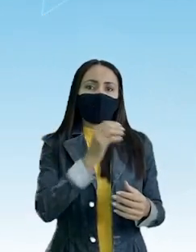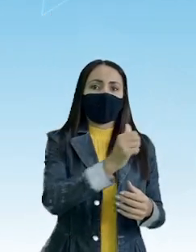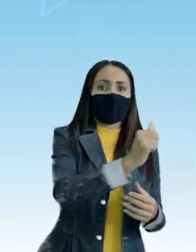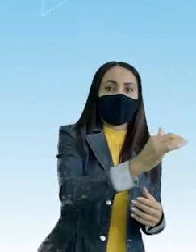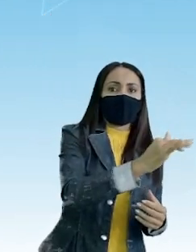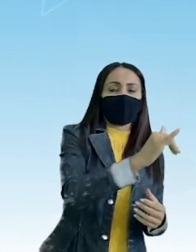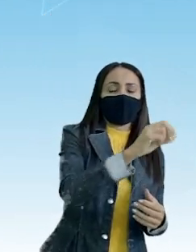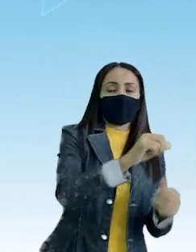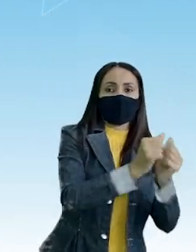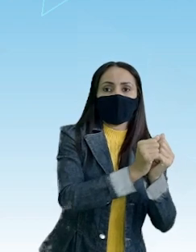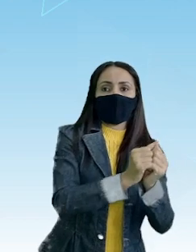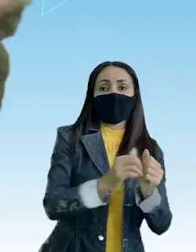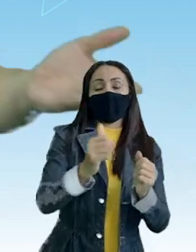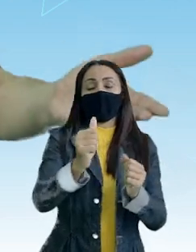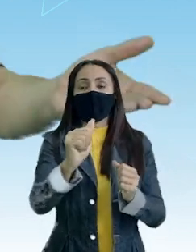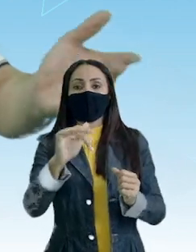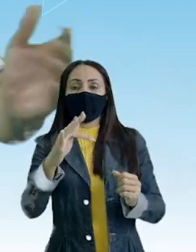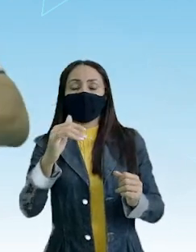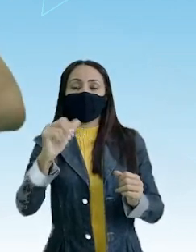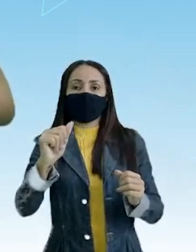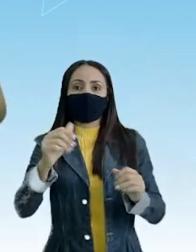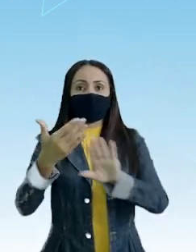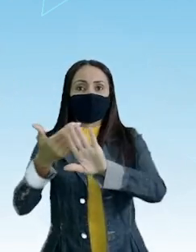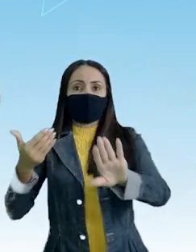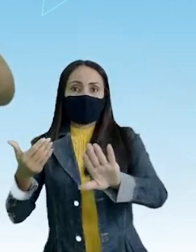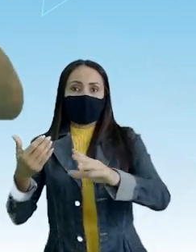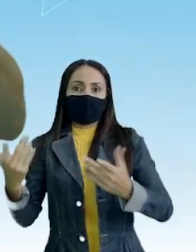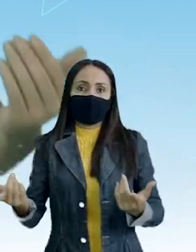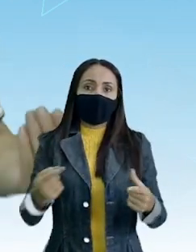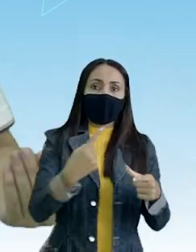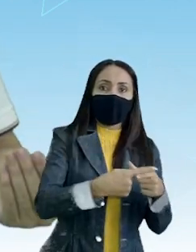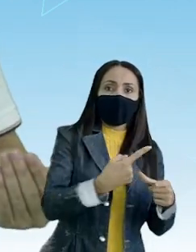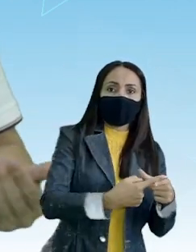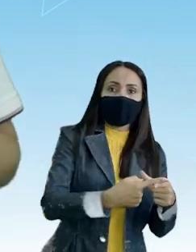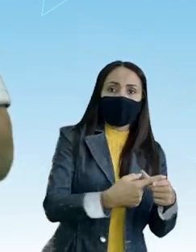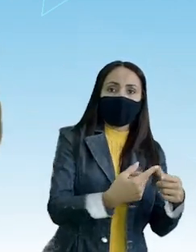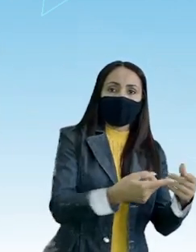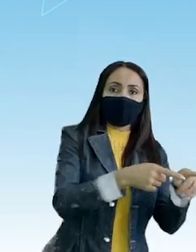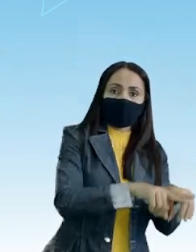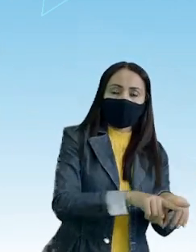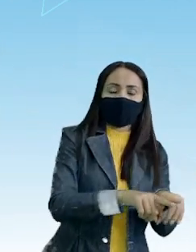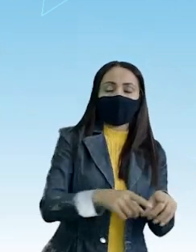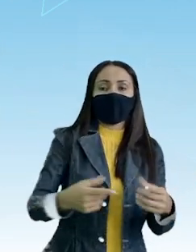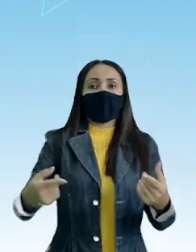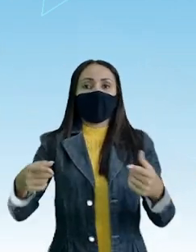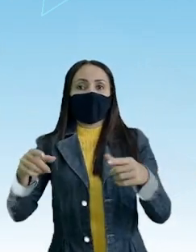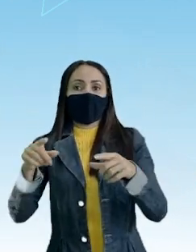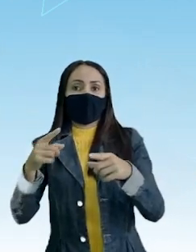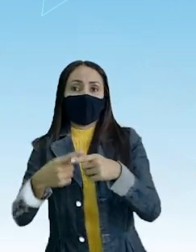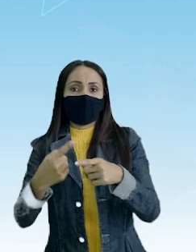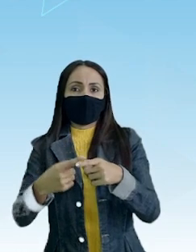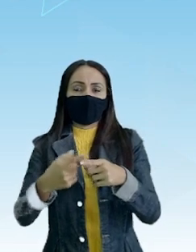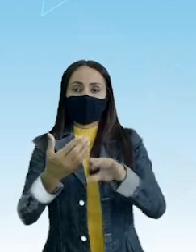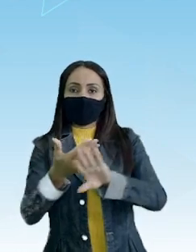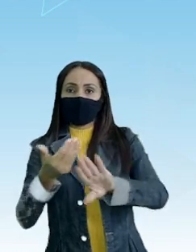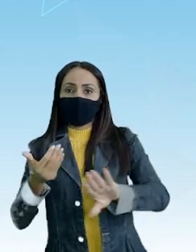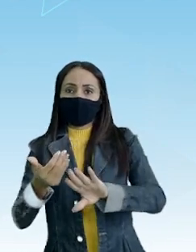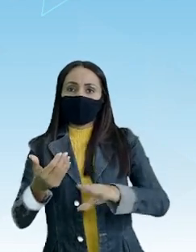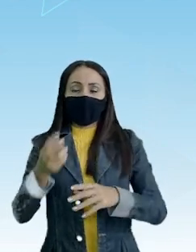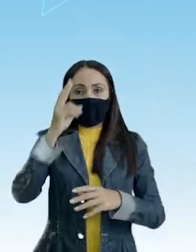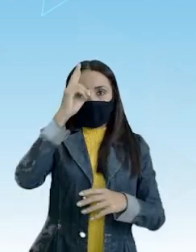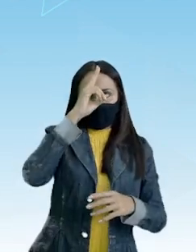Do afim separado Os porquês O porquê junto O porquê separado Pesquisar isso Que tal? Então lembrar